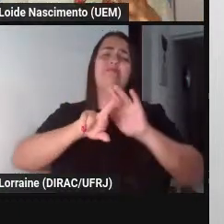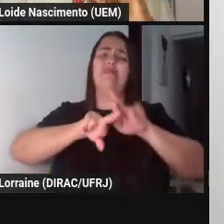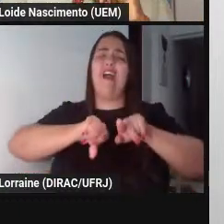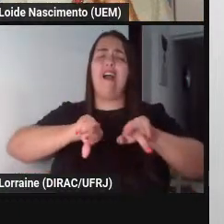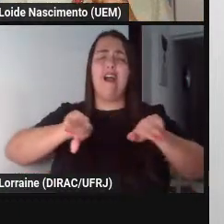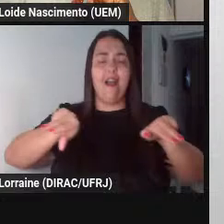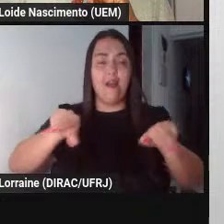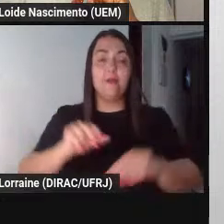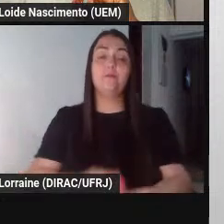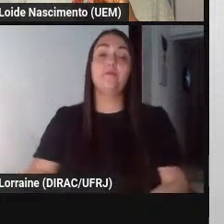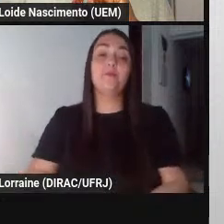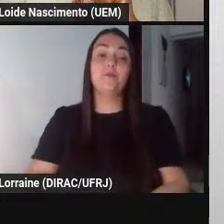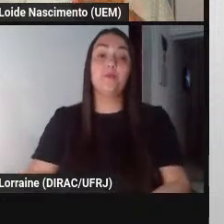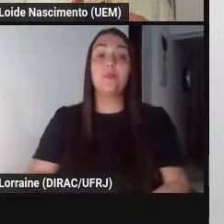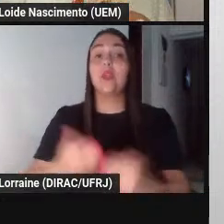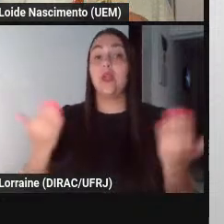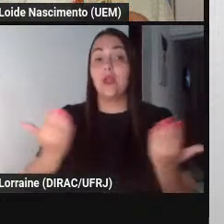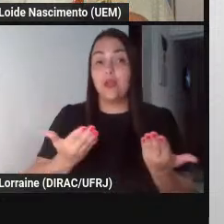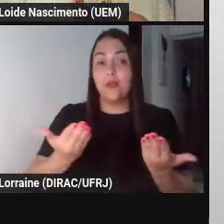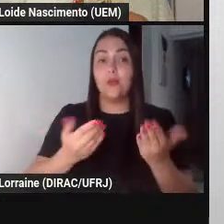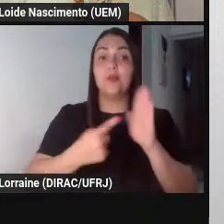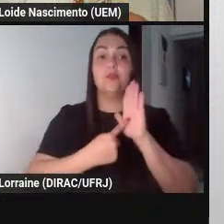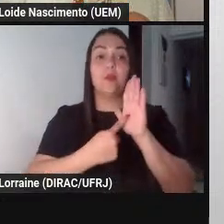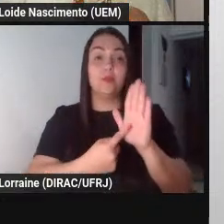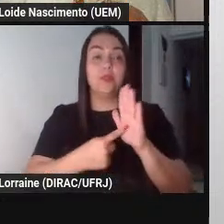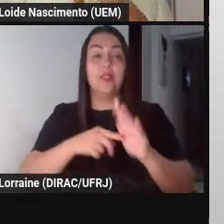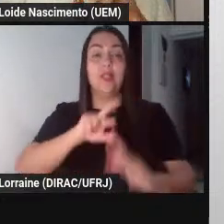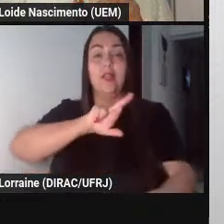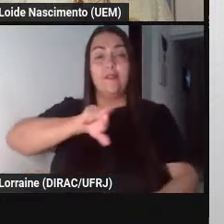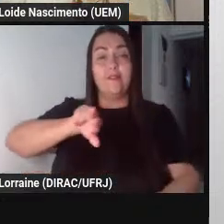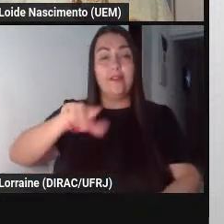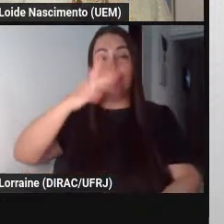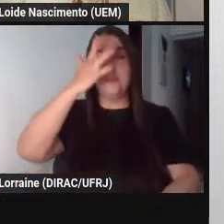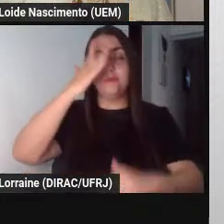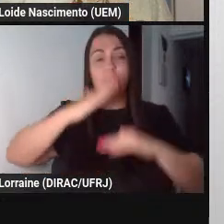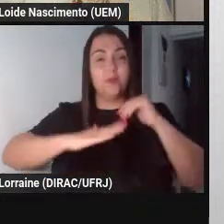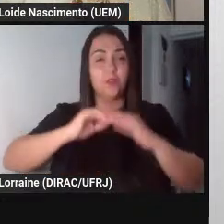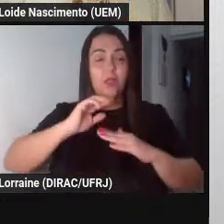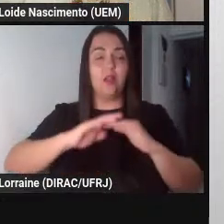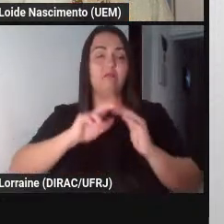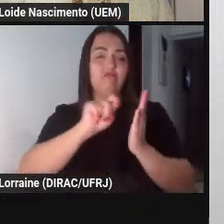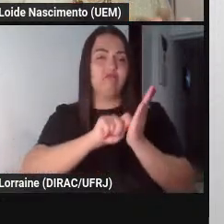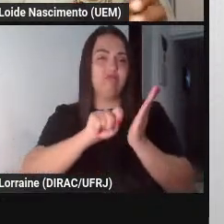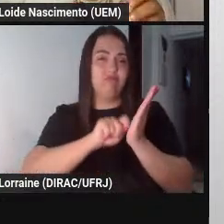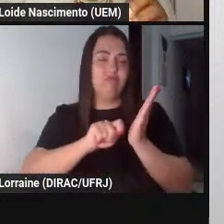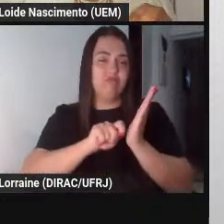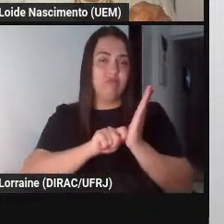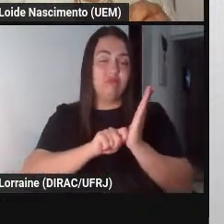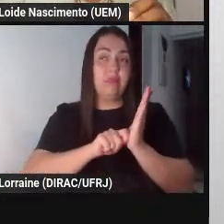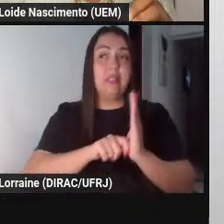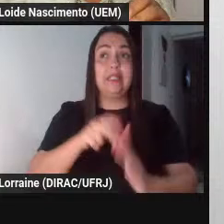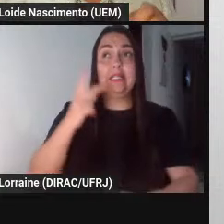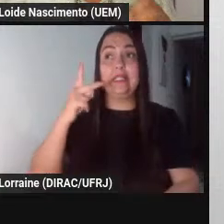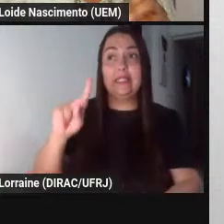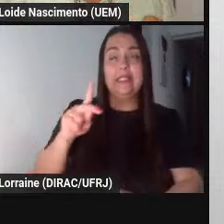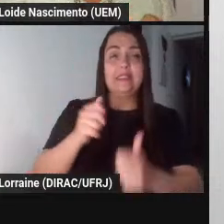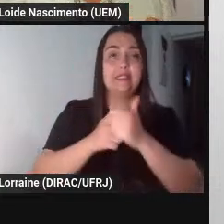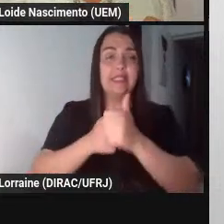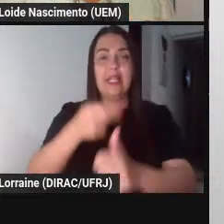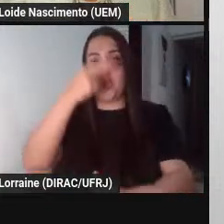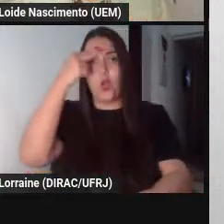e aí eu vou apresentar para vocês que vários escritores na esteira de Lobato só pelo seu modo de